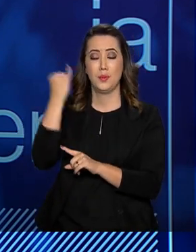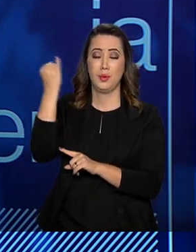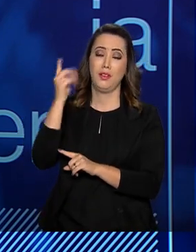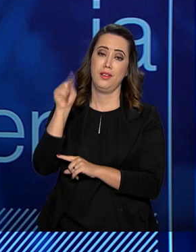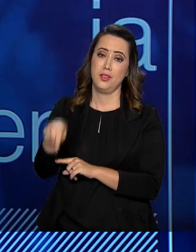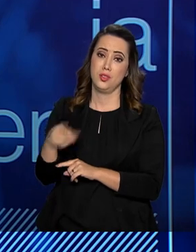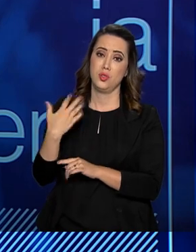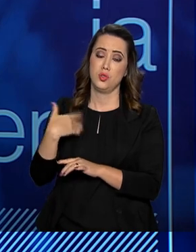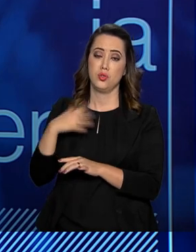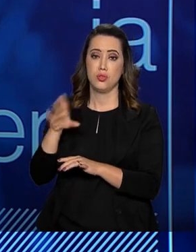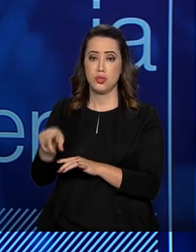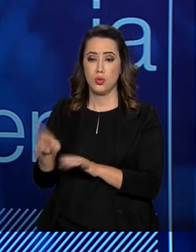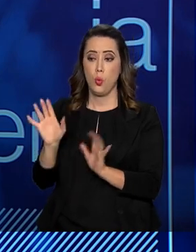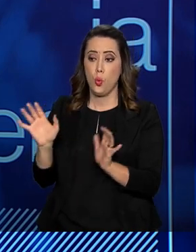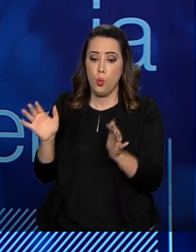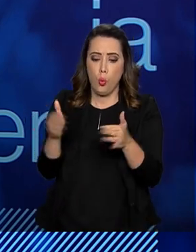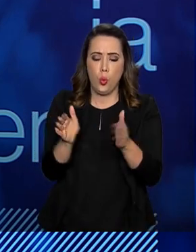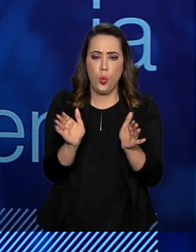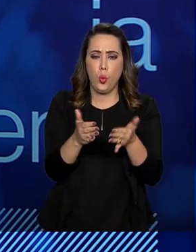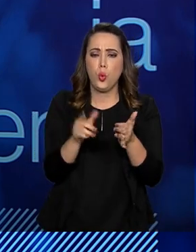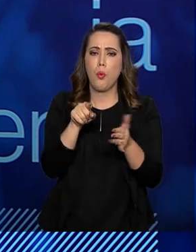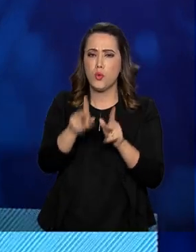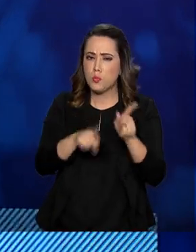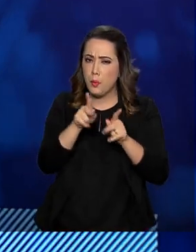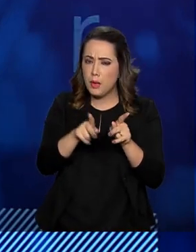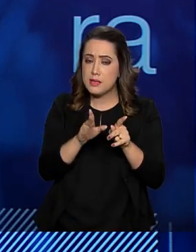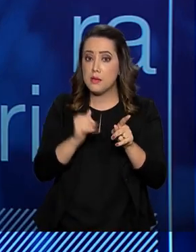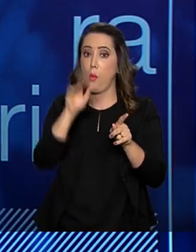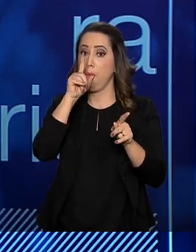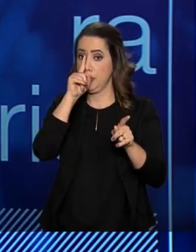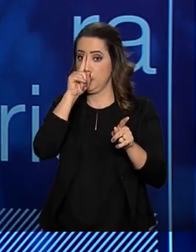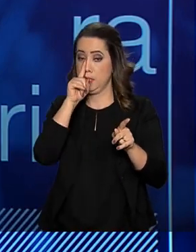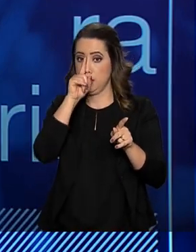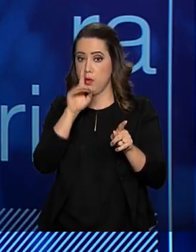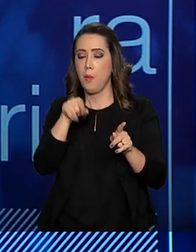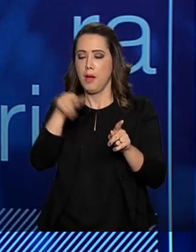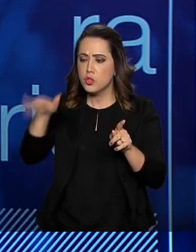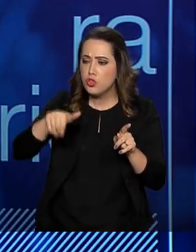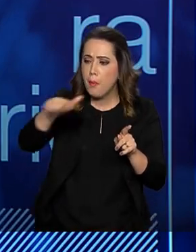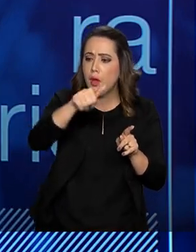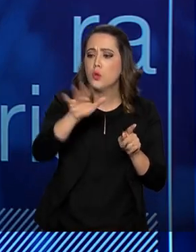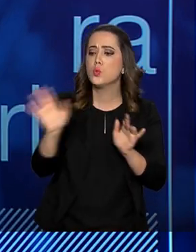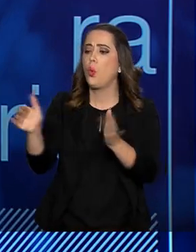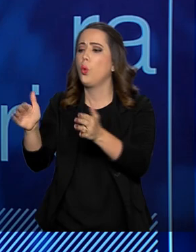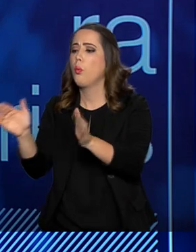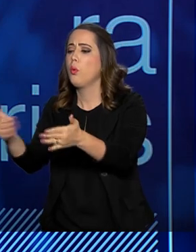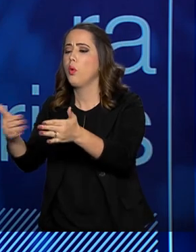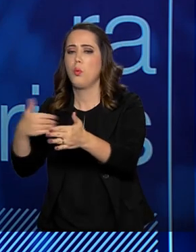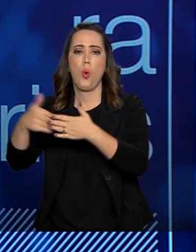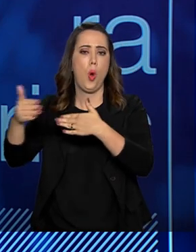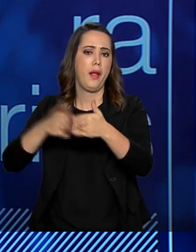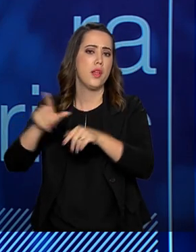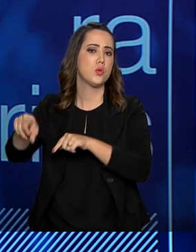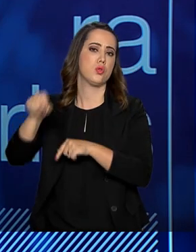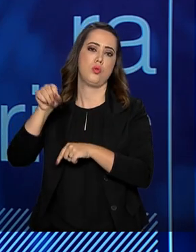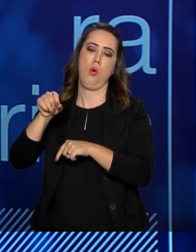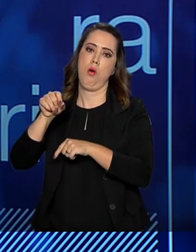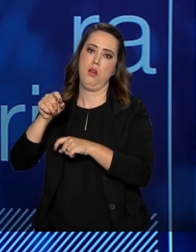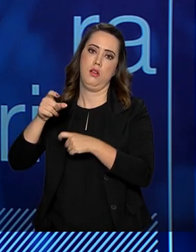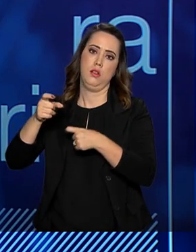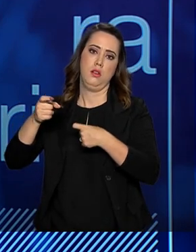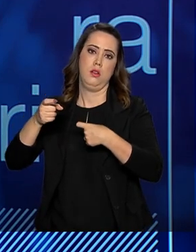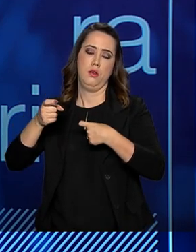nas populações chaves, mas também envolvendo outros grupos independente da orientação sexual. Então, nós estamos